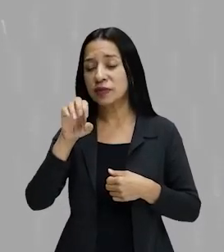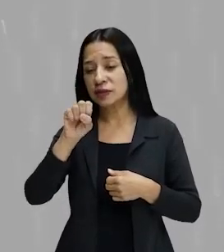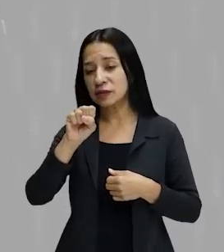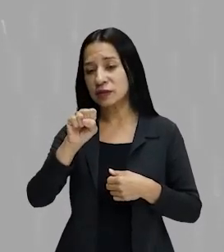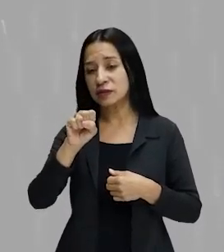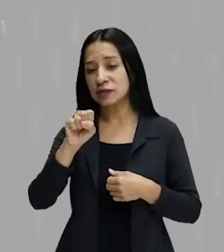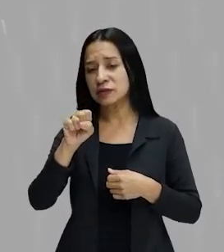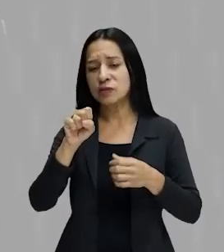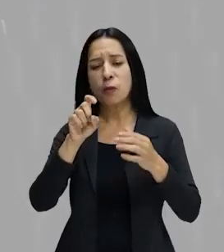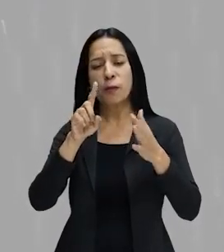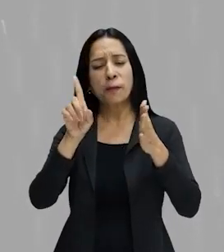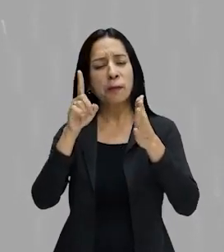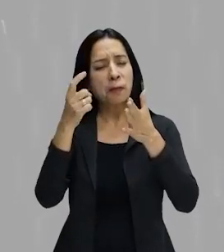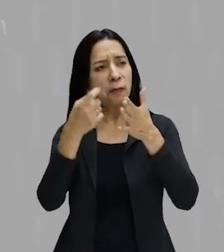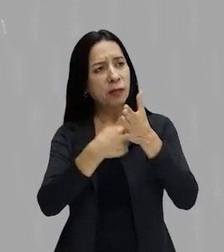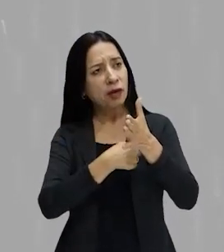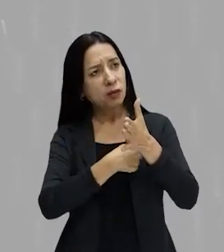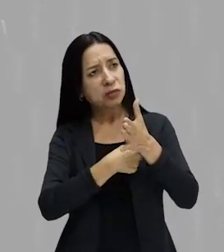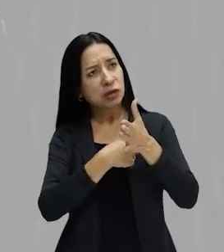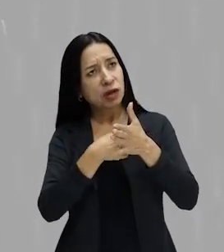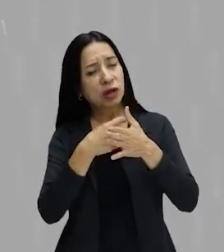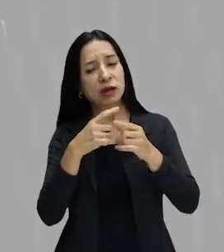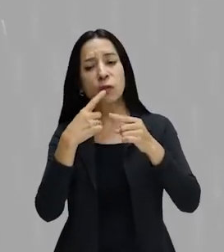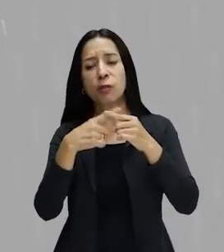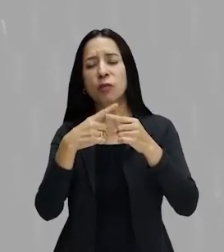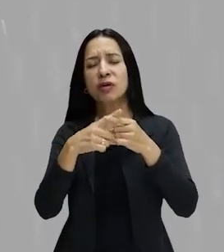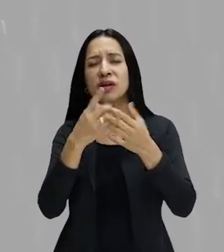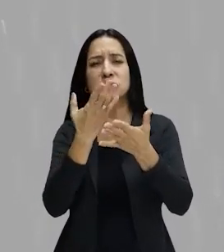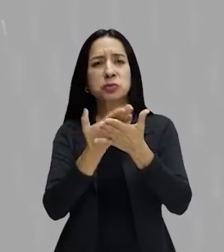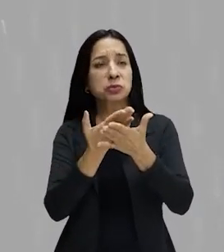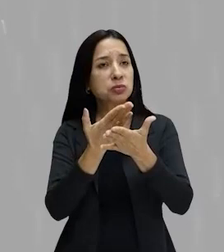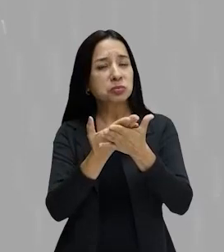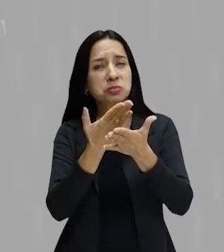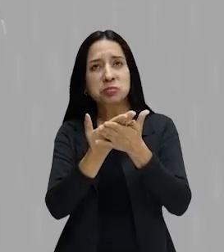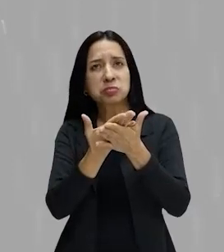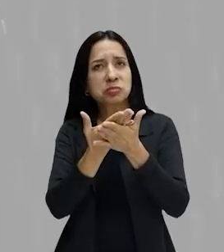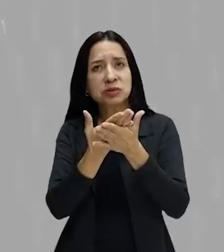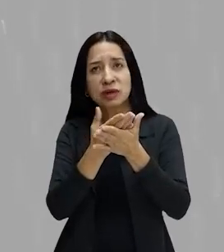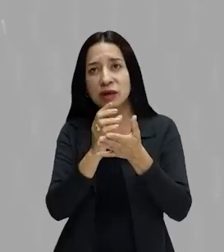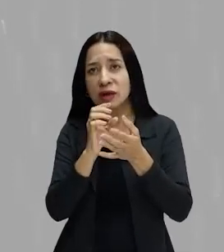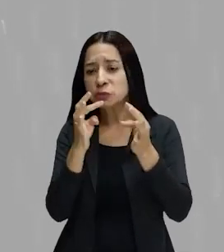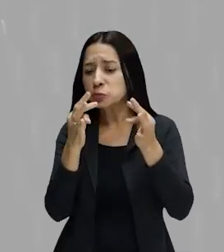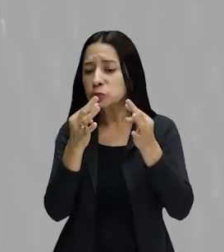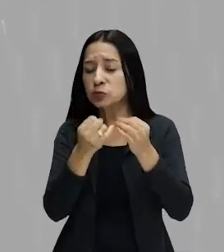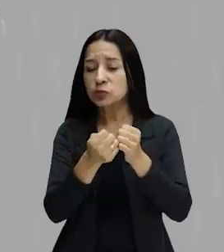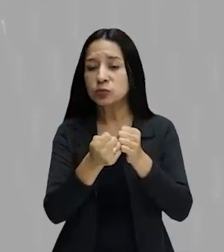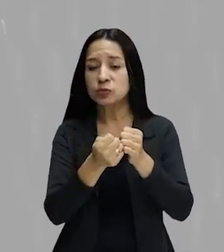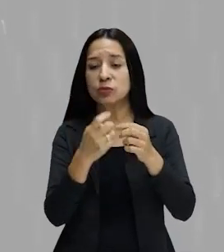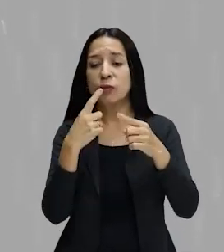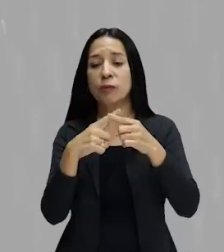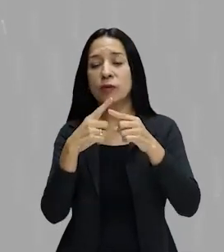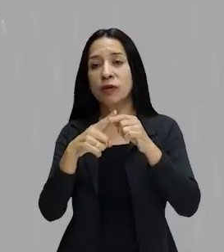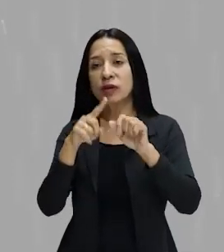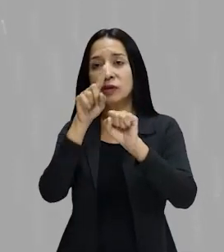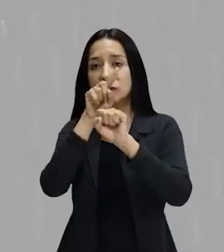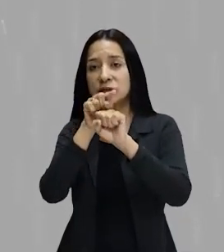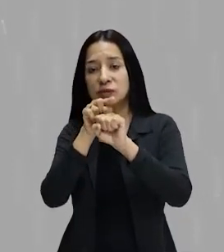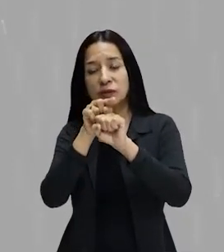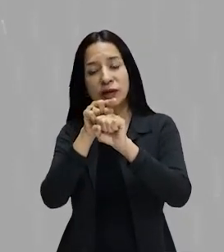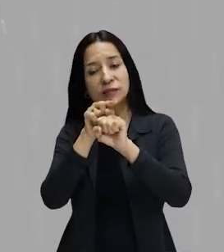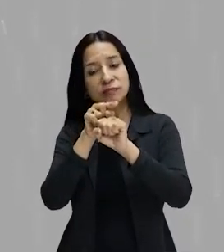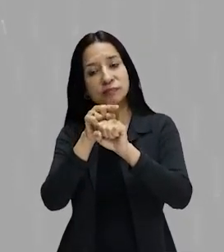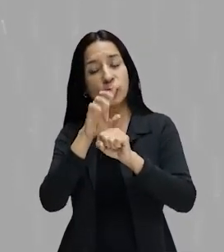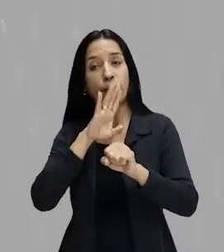perguntaram? Mas para que estudar tudo isso? Para que era acentuar? A língua portuguesa realmente é